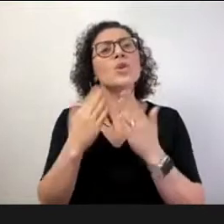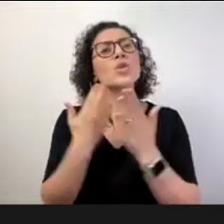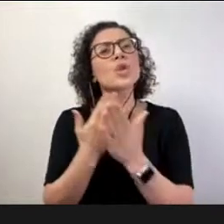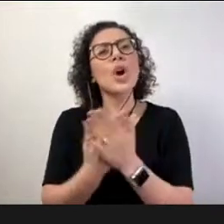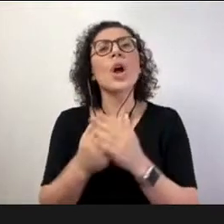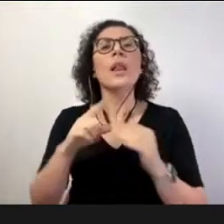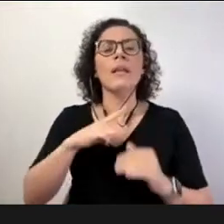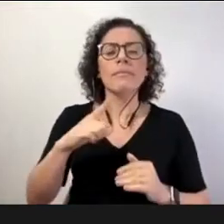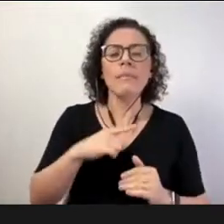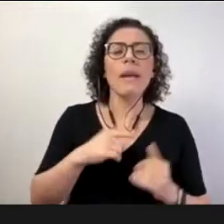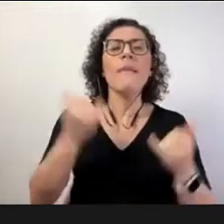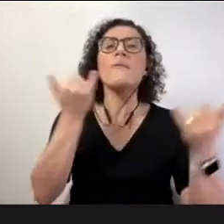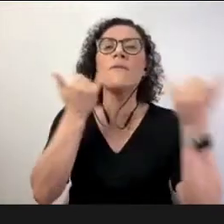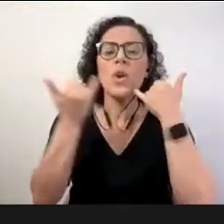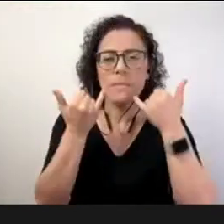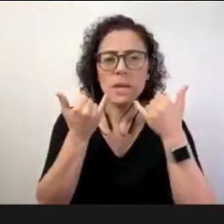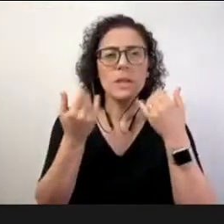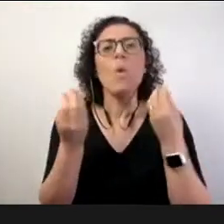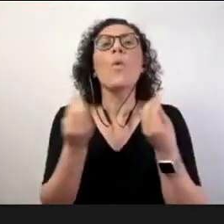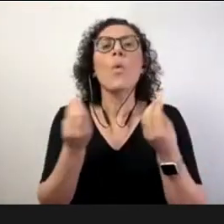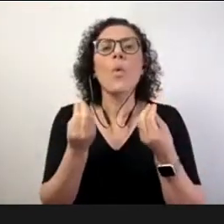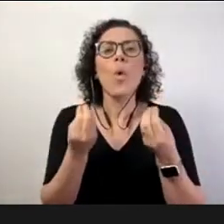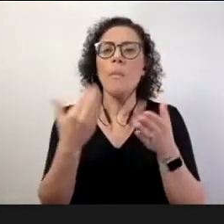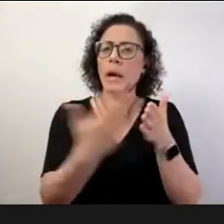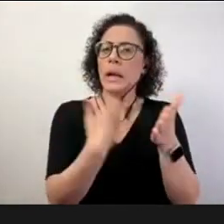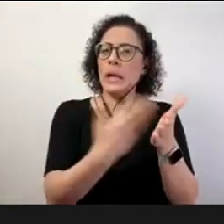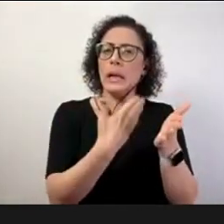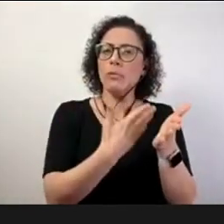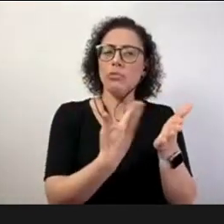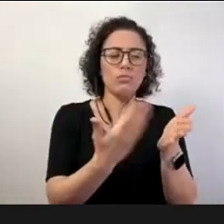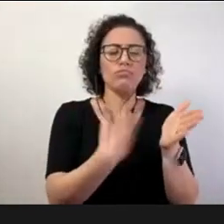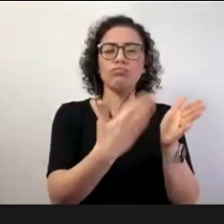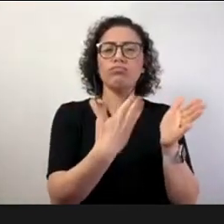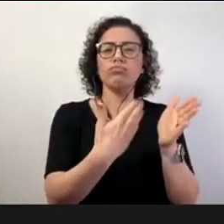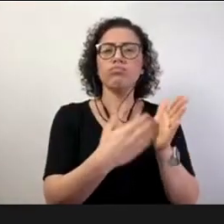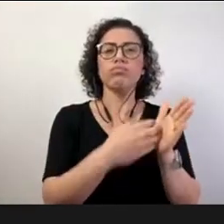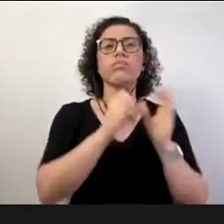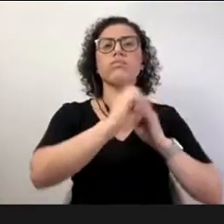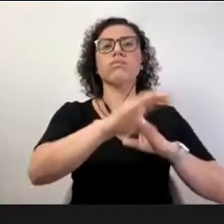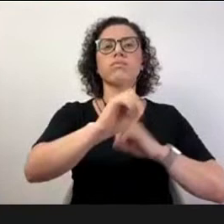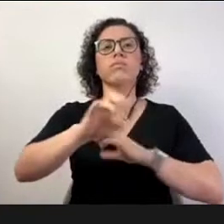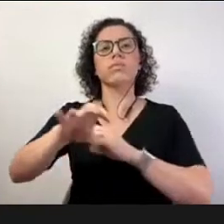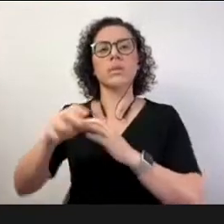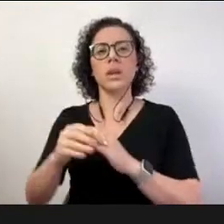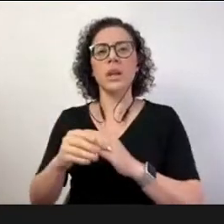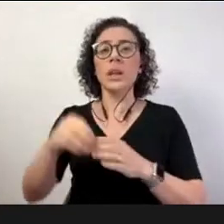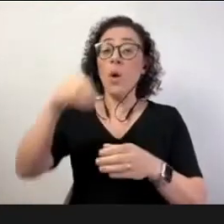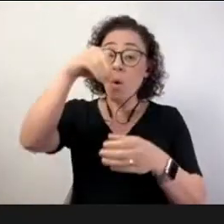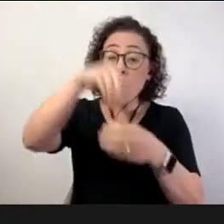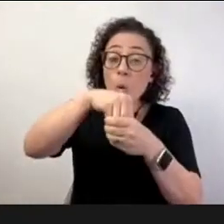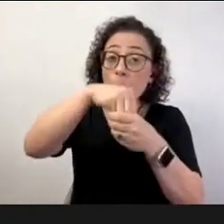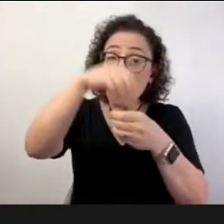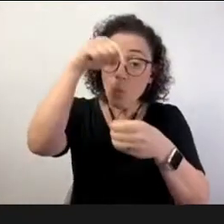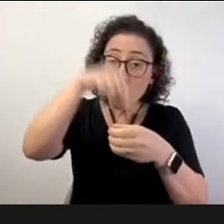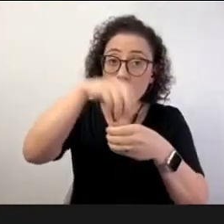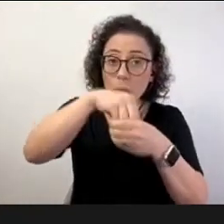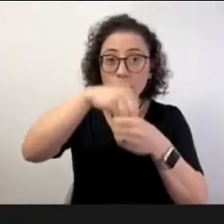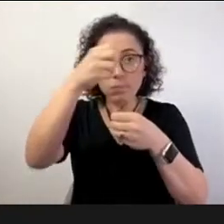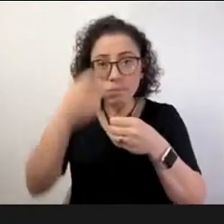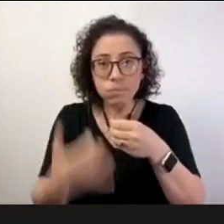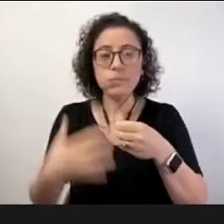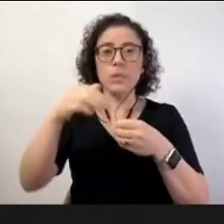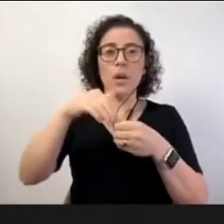manuais na aula em tudo que era dado o conteúdo o currículo o programa e